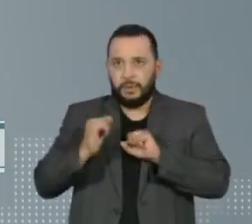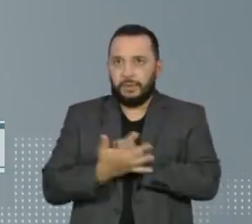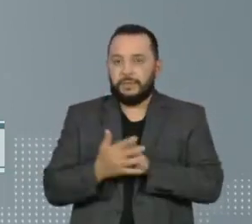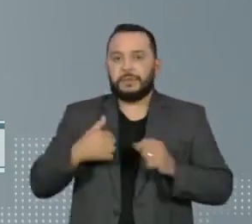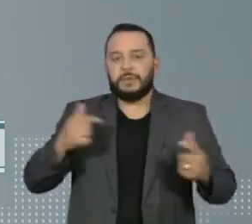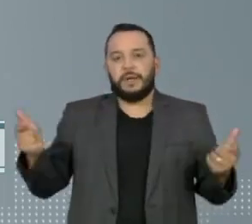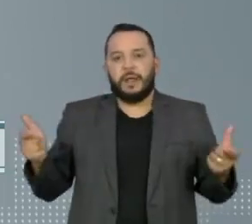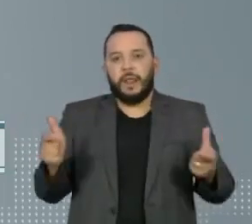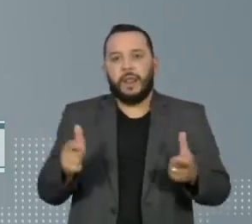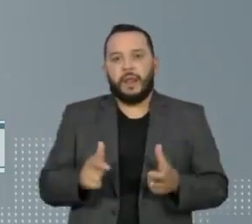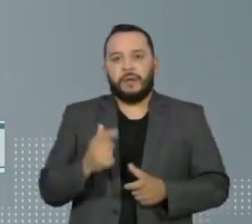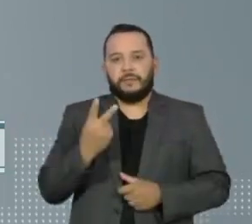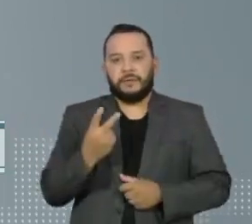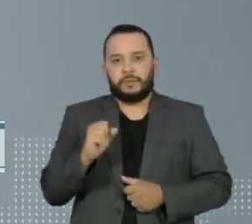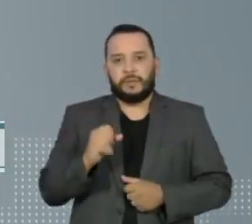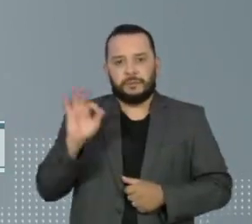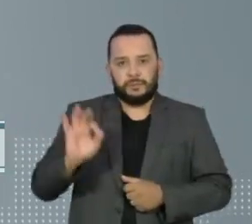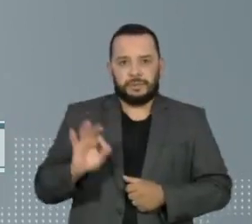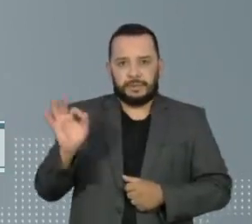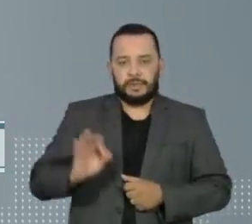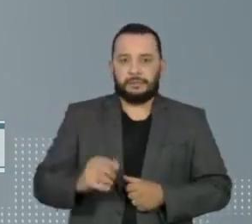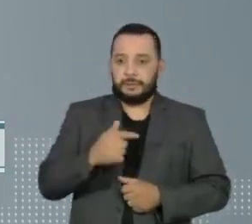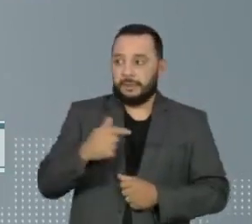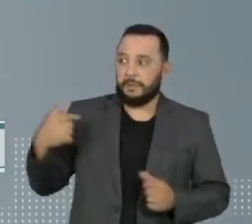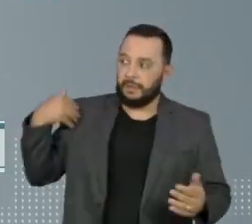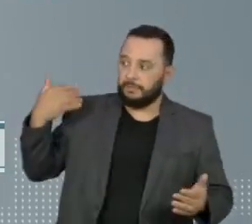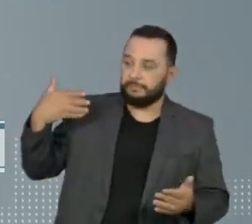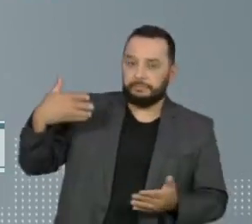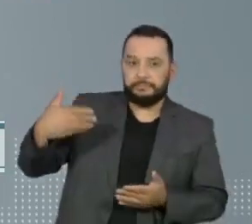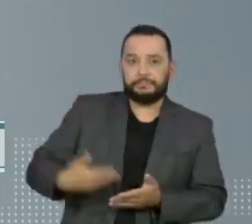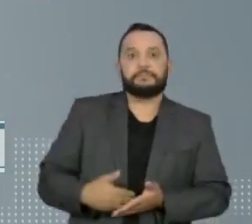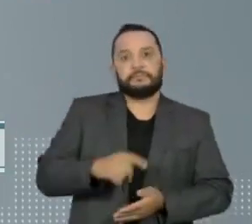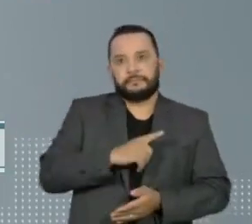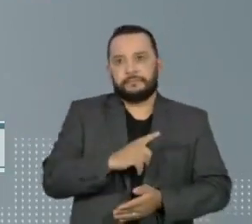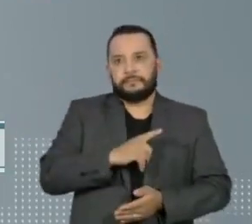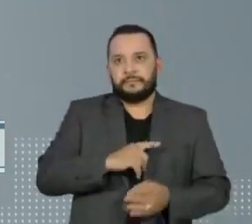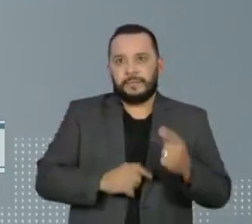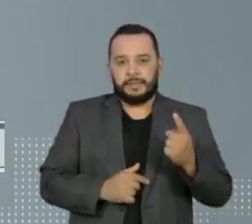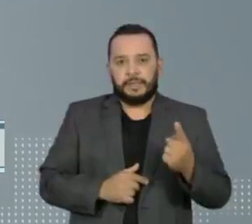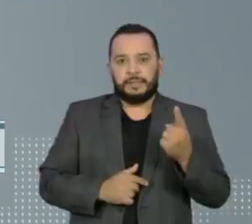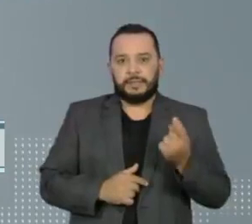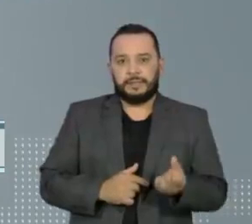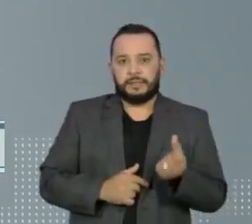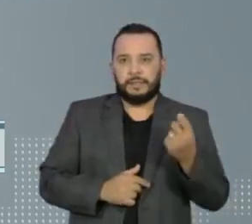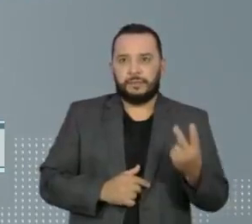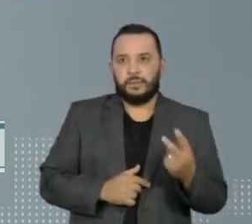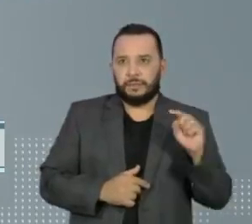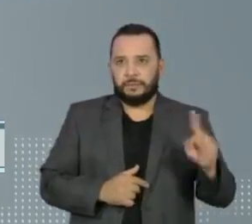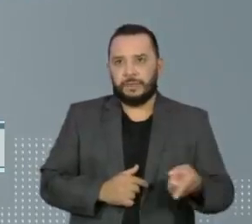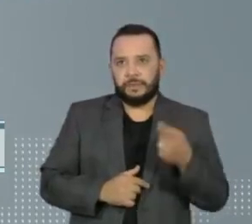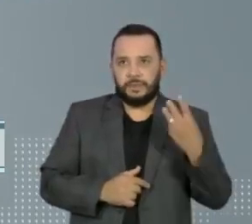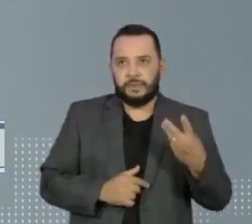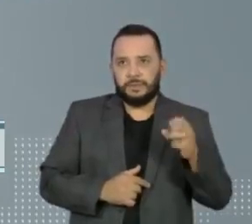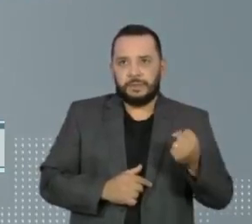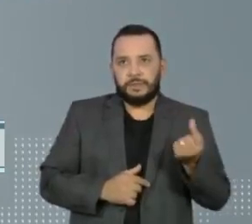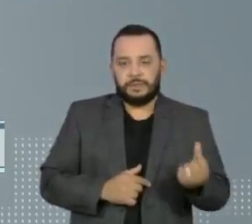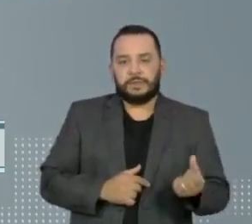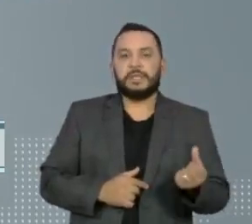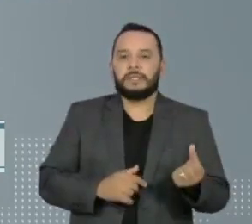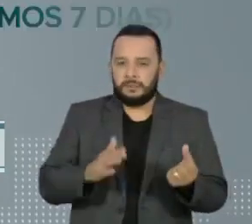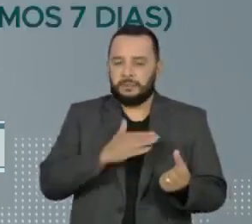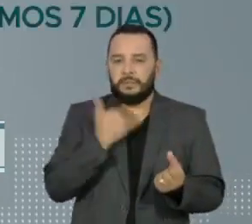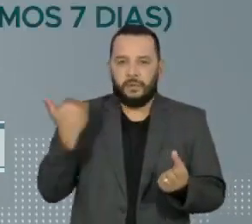de 28% na média na última semana. São 162.386